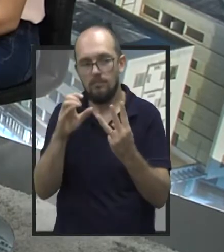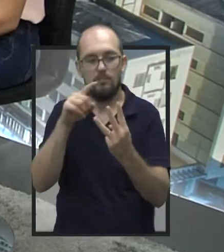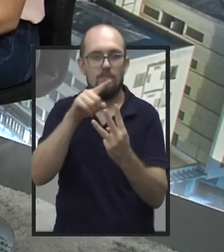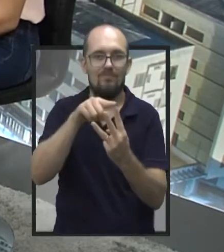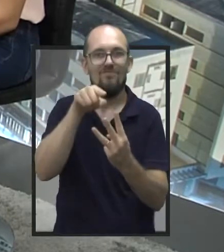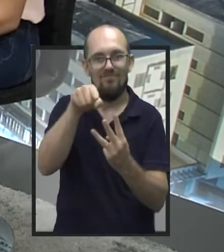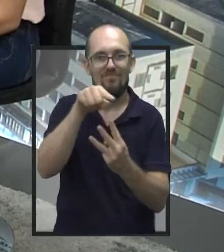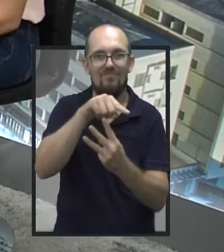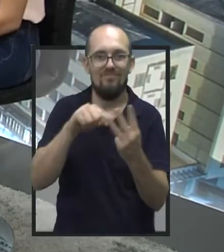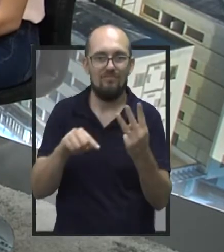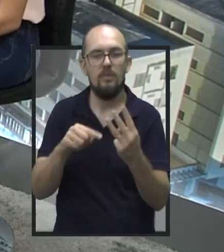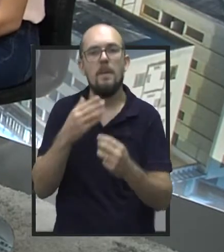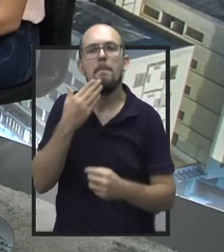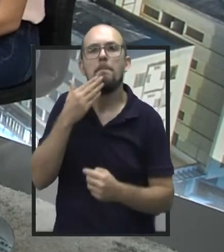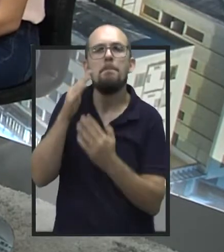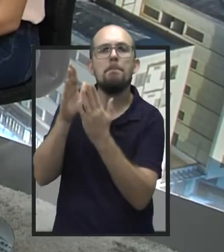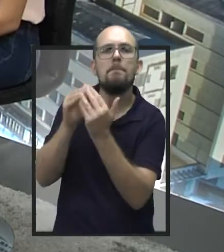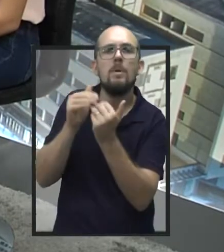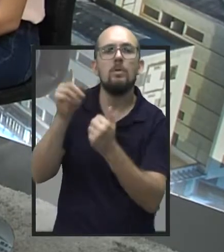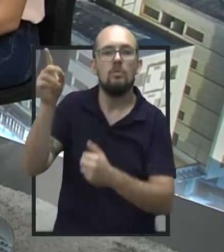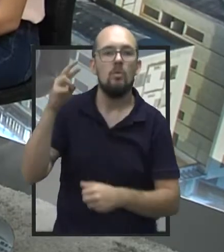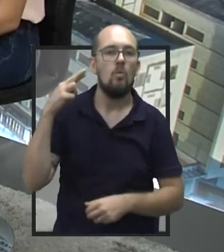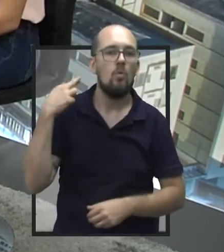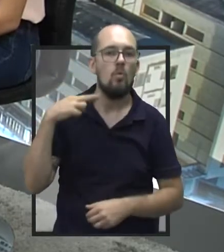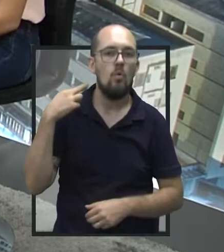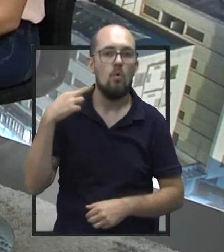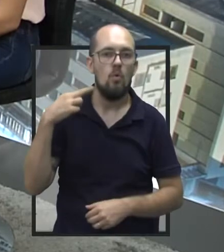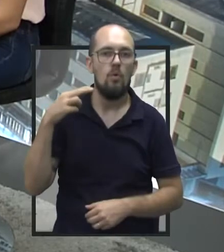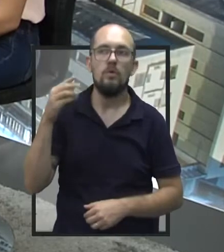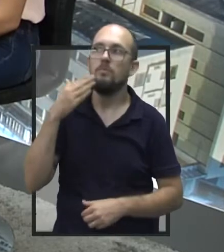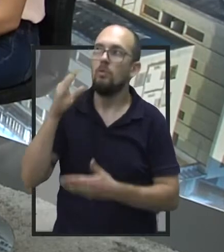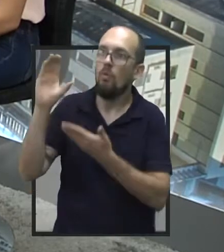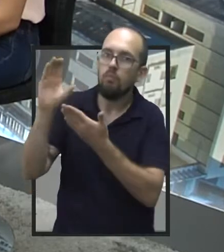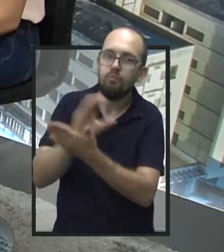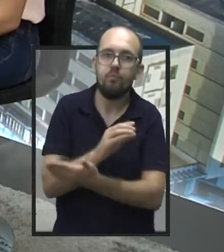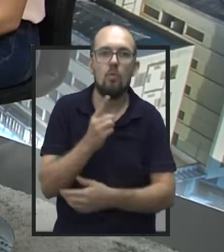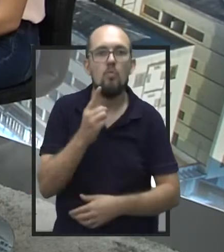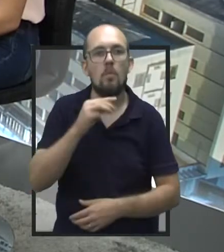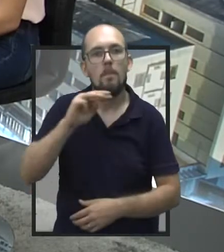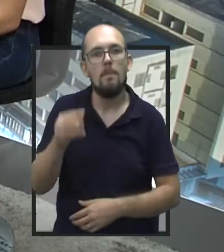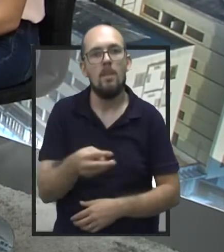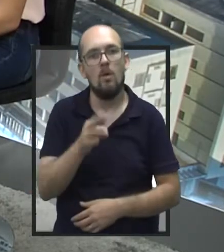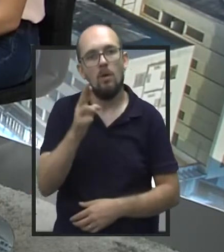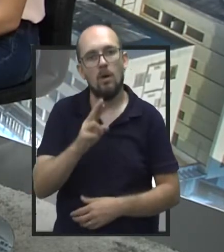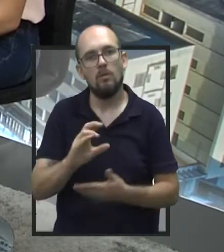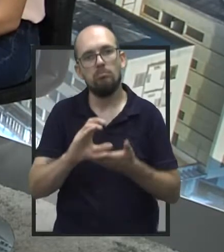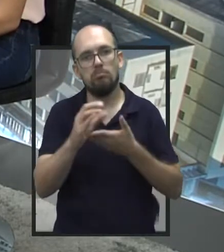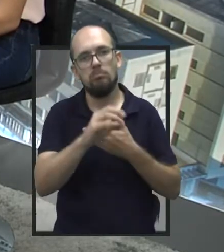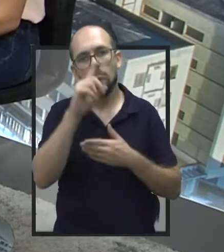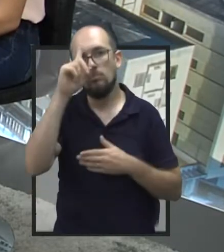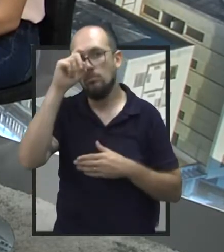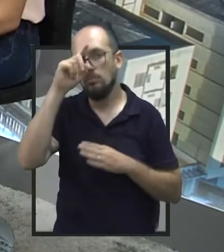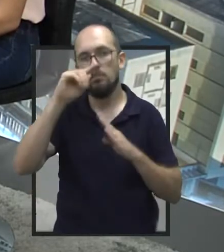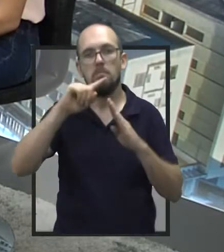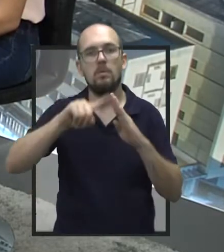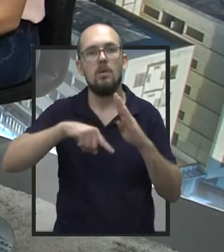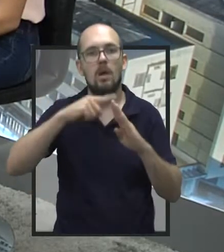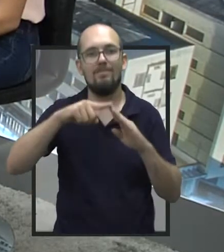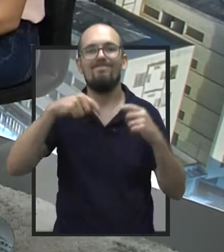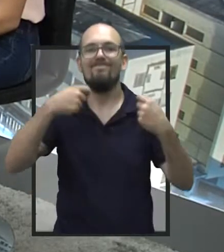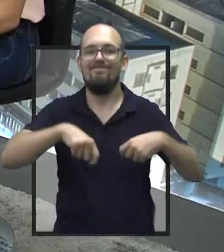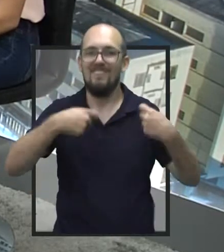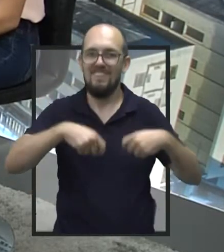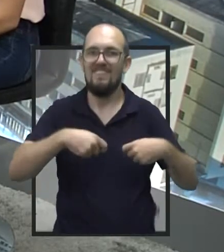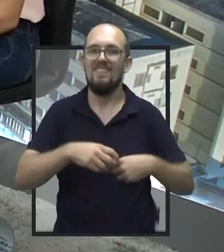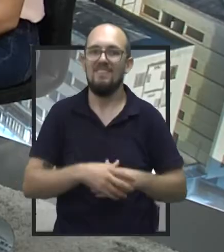Rodrigo Agostinho que ele encaminhe uma emenda parlamentar no valor de um milhão de reais para o hospital Tereza Perlati, que está precisando de